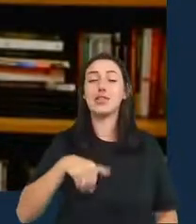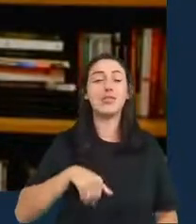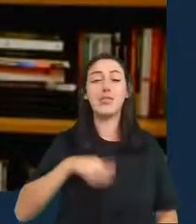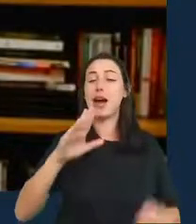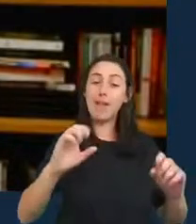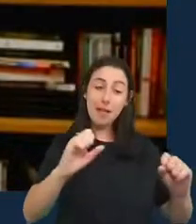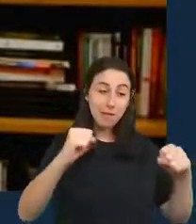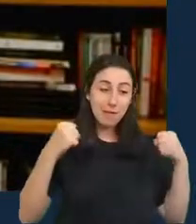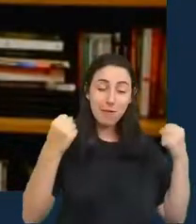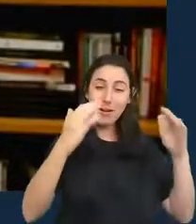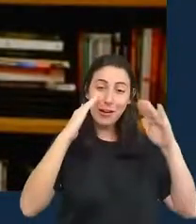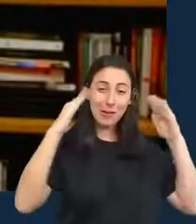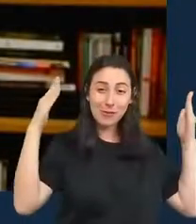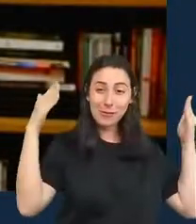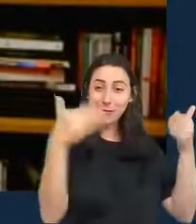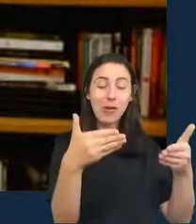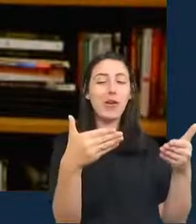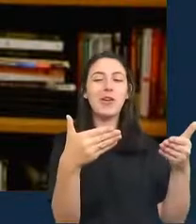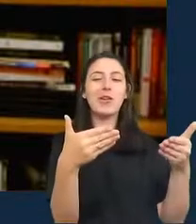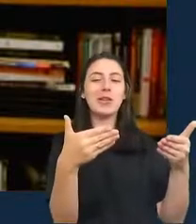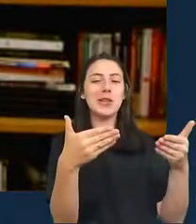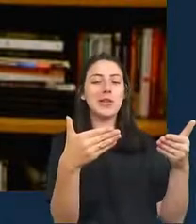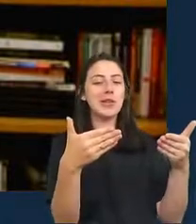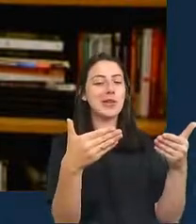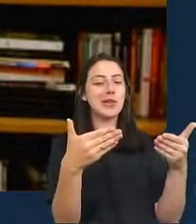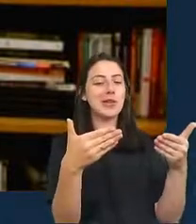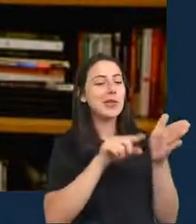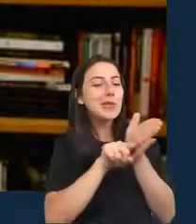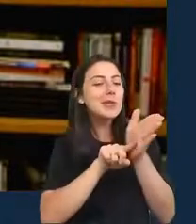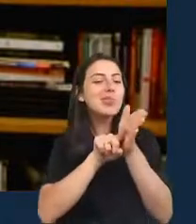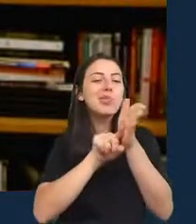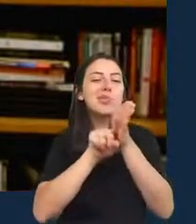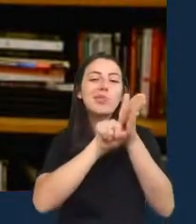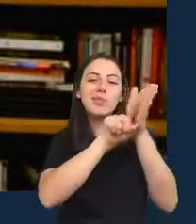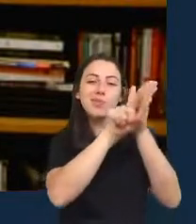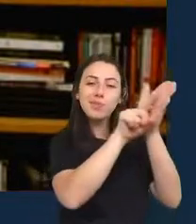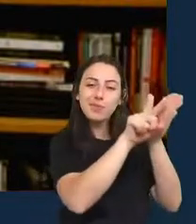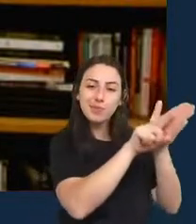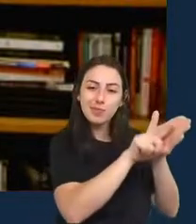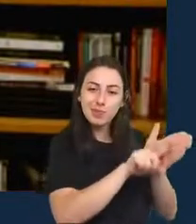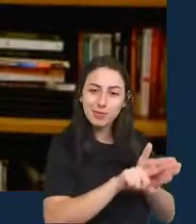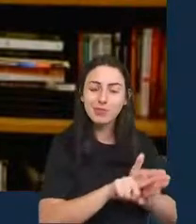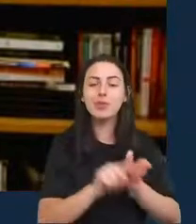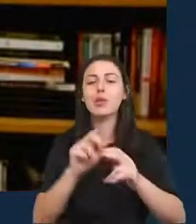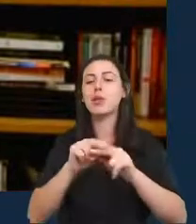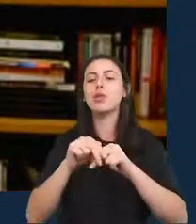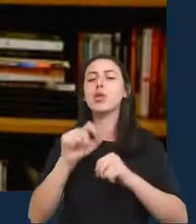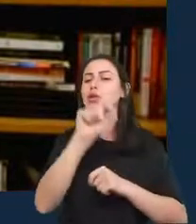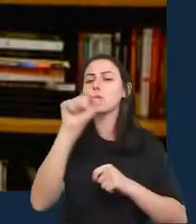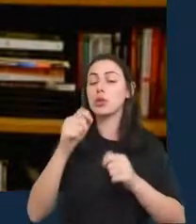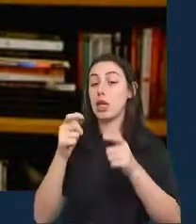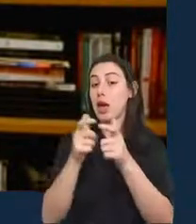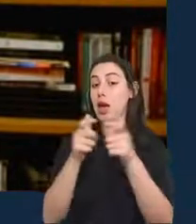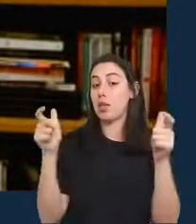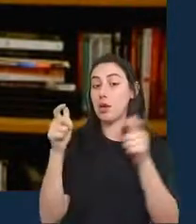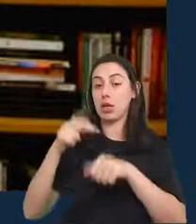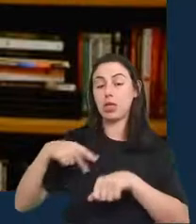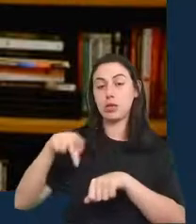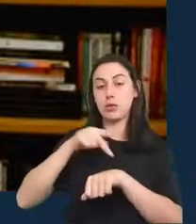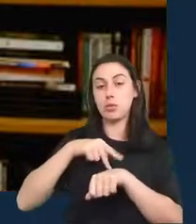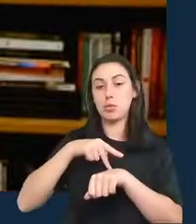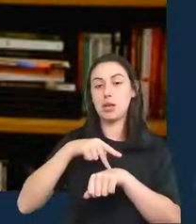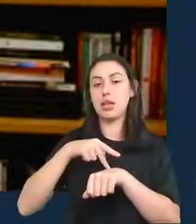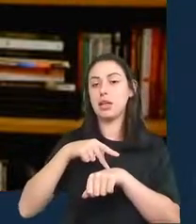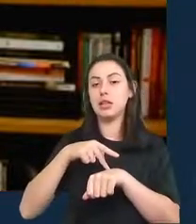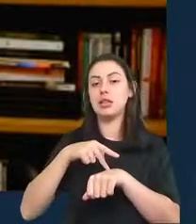nosso tempo e esforço. Então, o básico é que a maioria dos países não